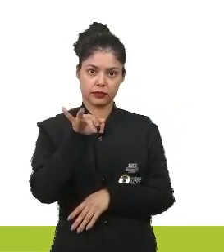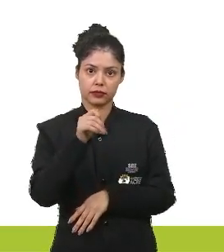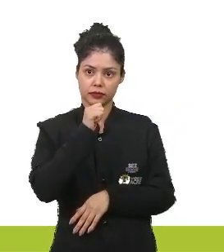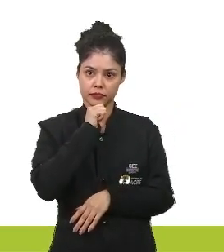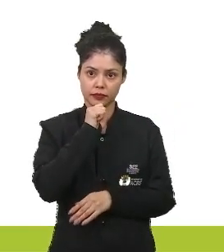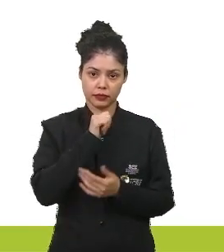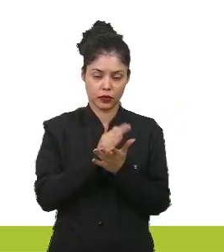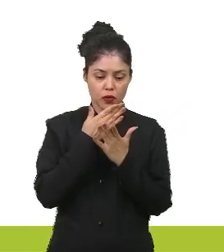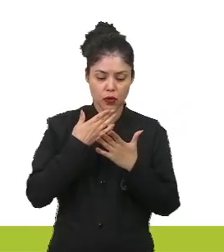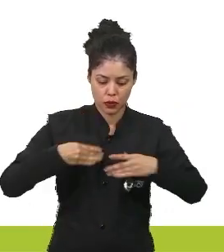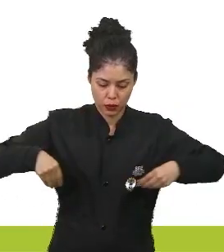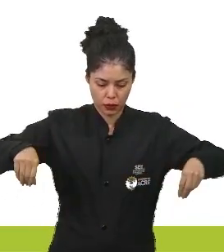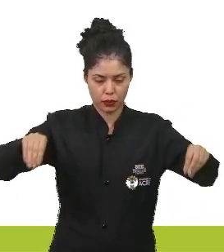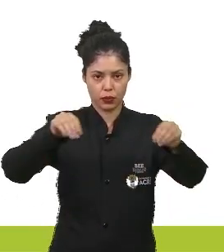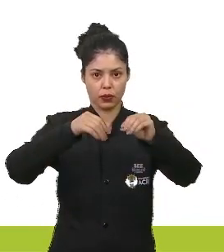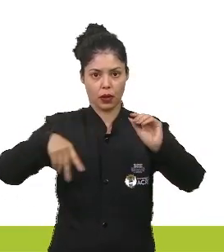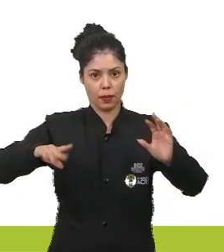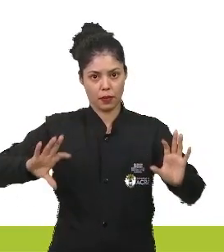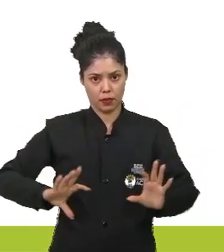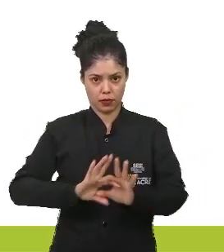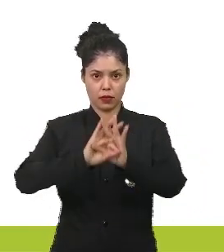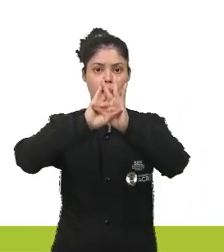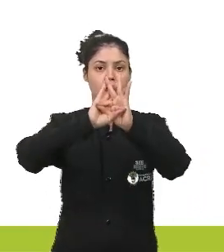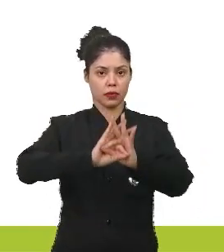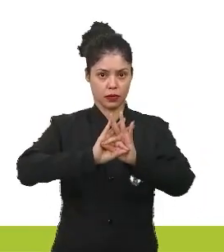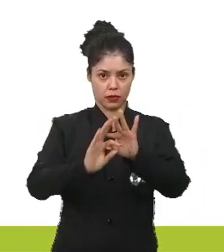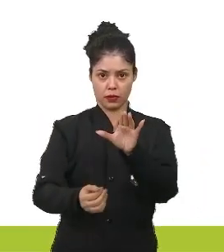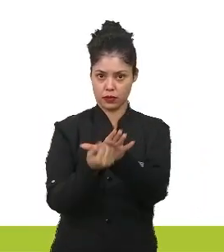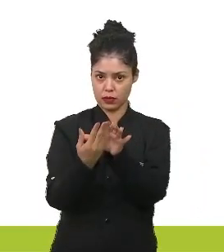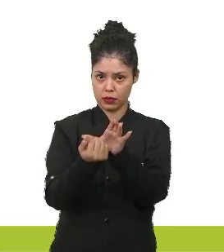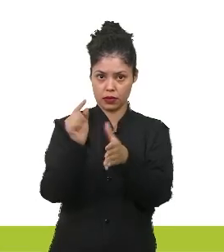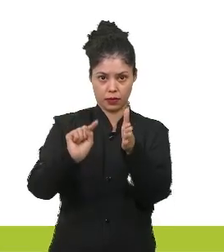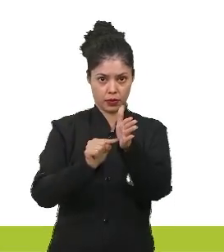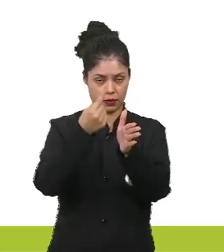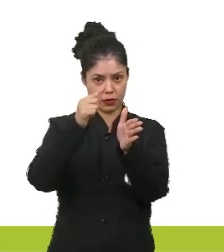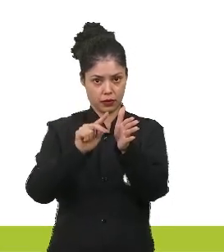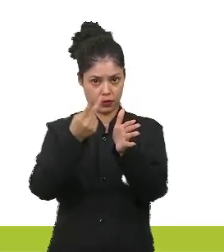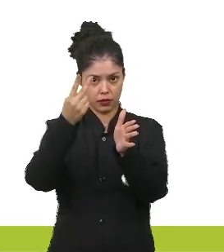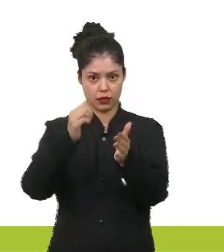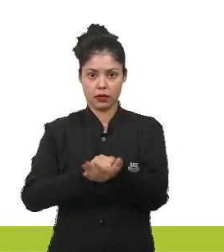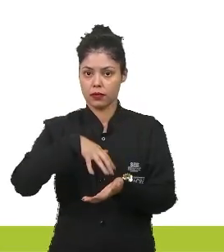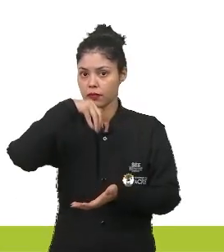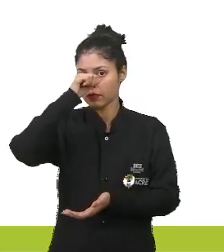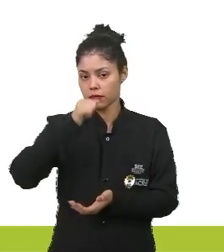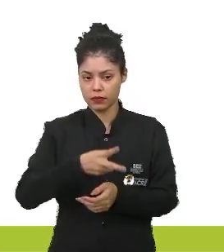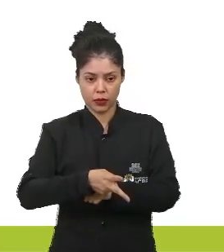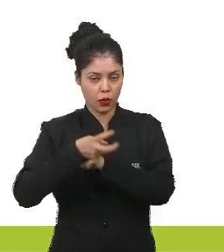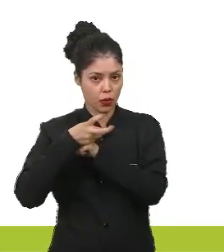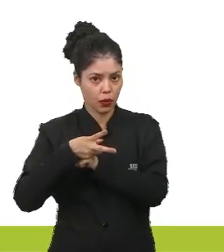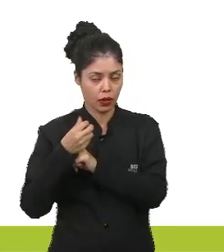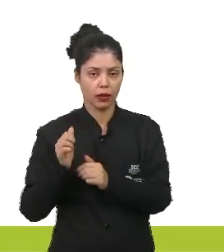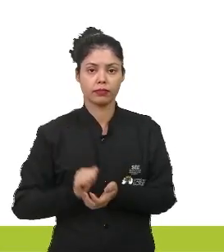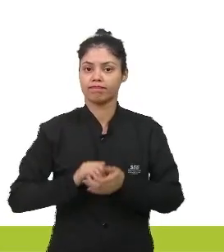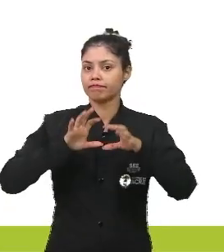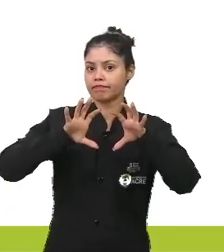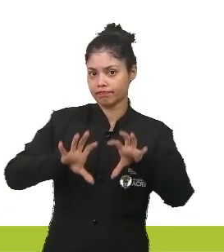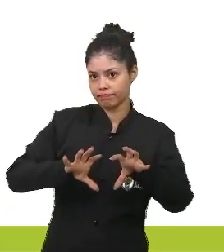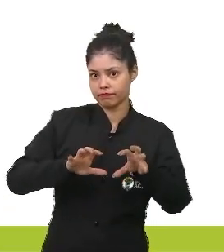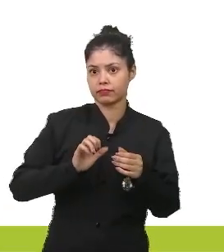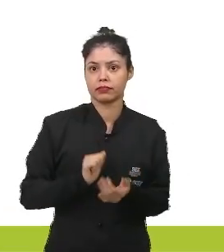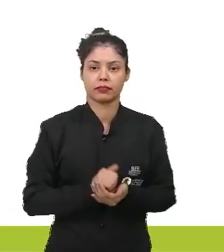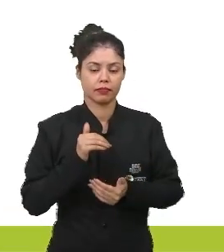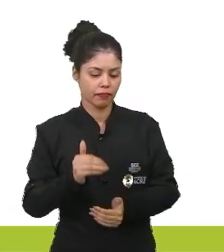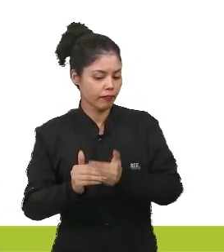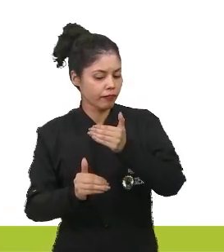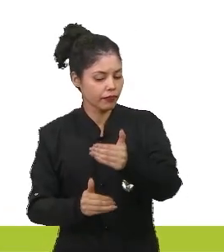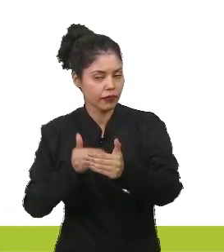saldo obtido da relação da produtividade primária bruta e a respiração, ou consumo. Sendo assim, ao